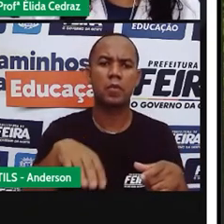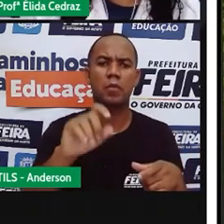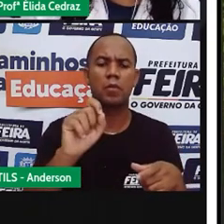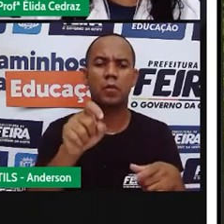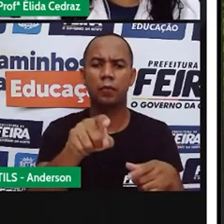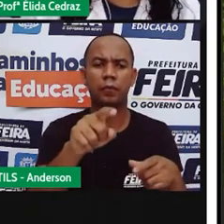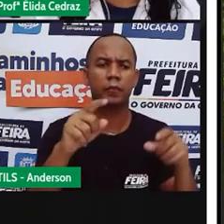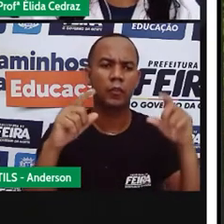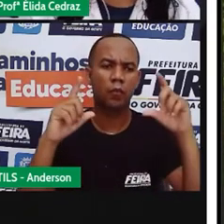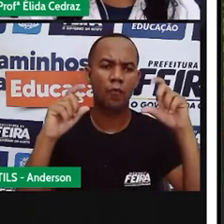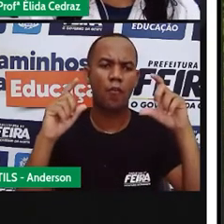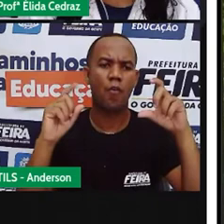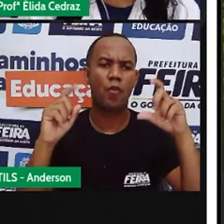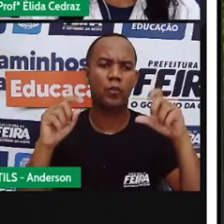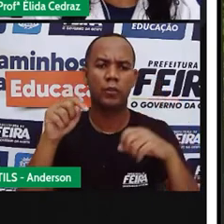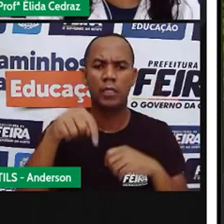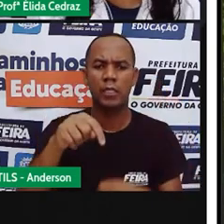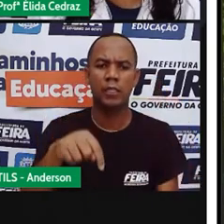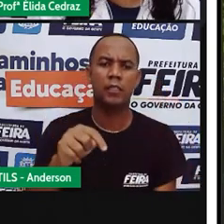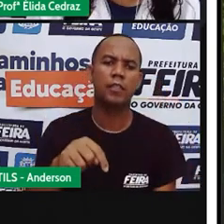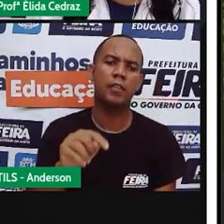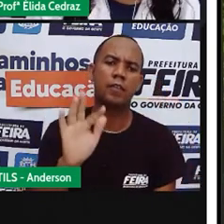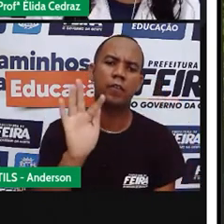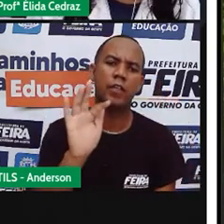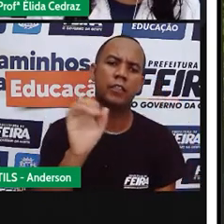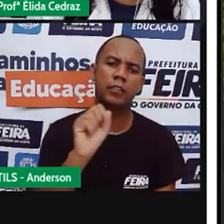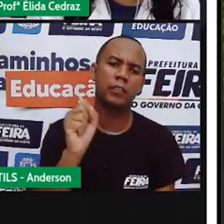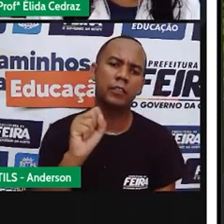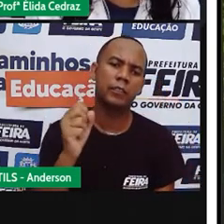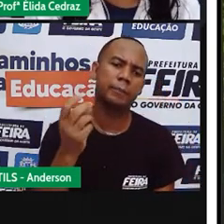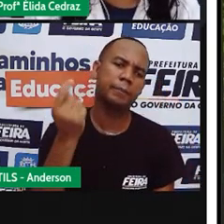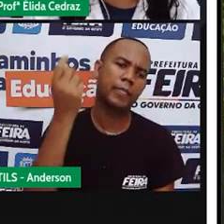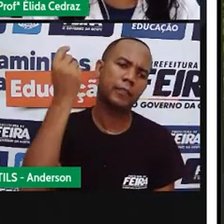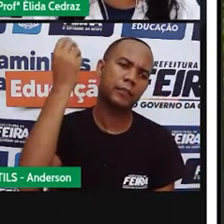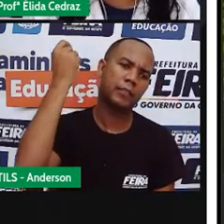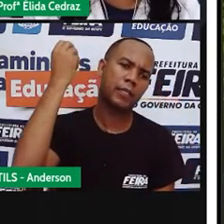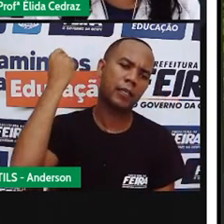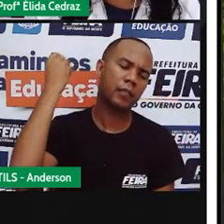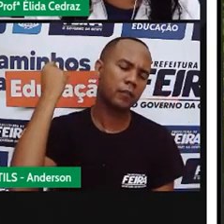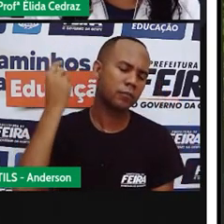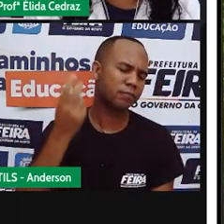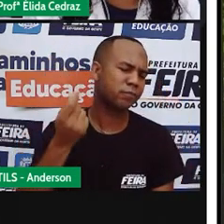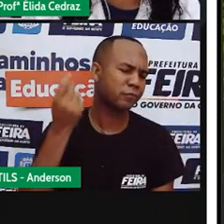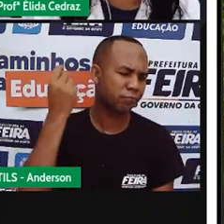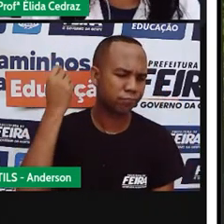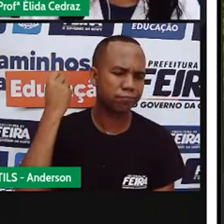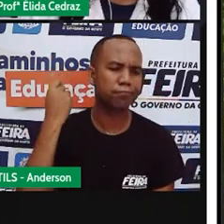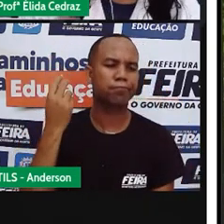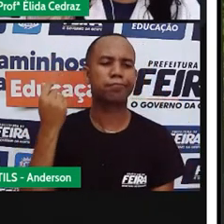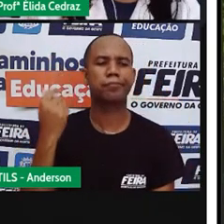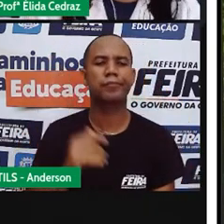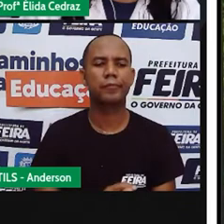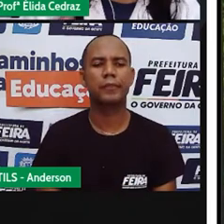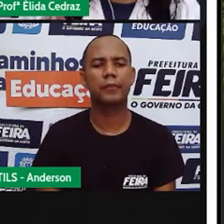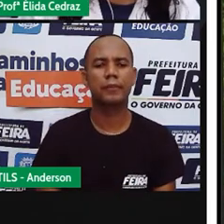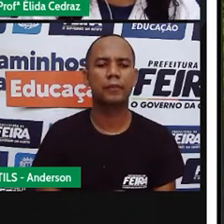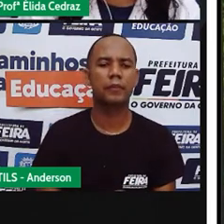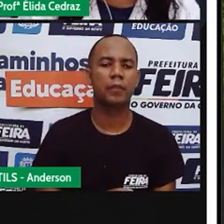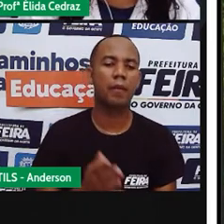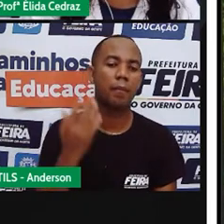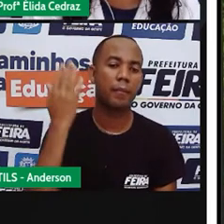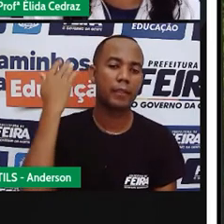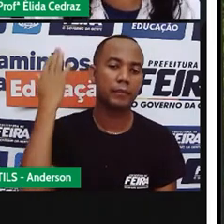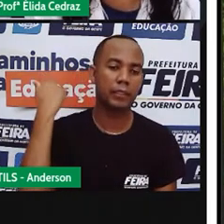Essa foto aqui é da nossa cidade, na Avenida Jatulio Vargas. É uma foto muito antiga de quando a